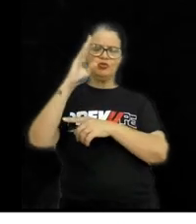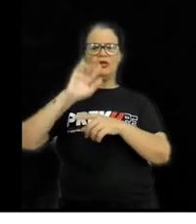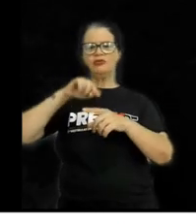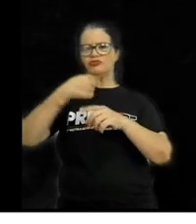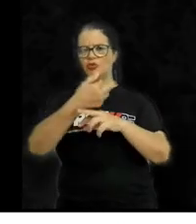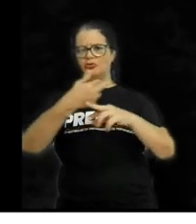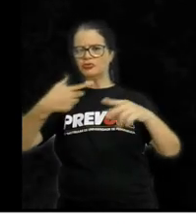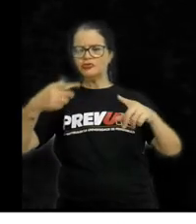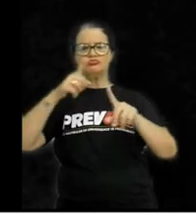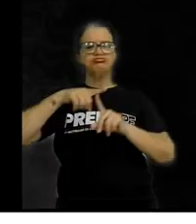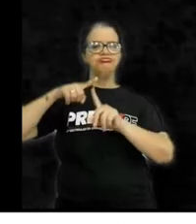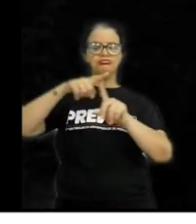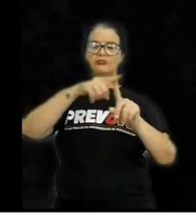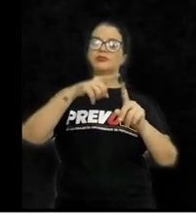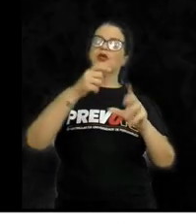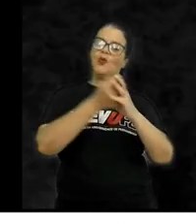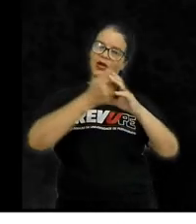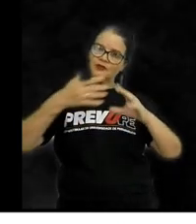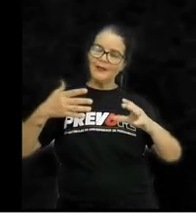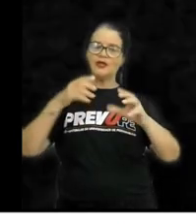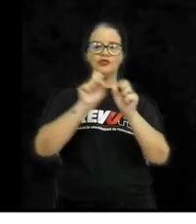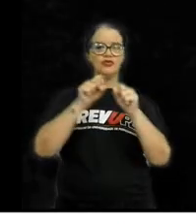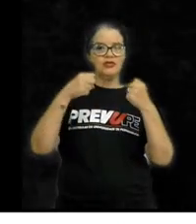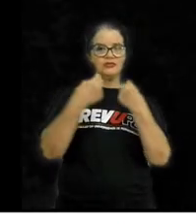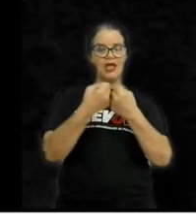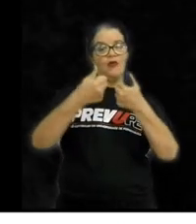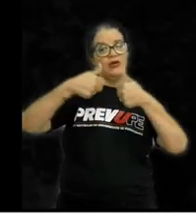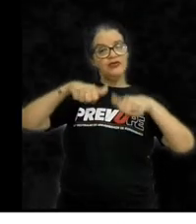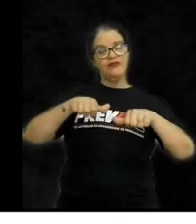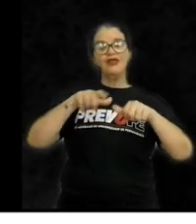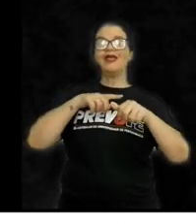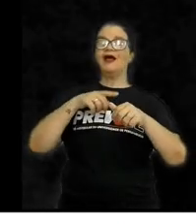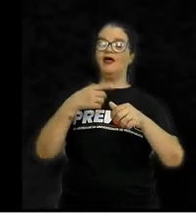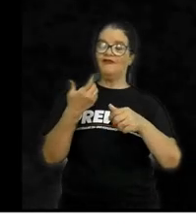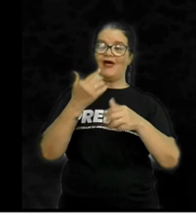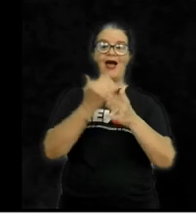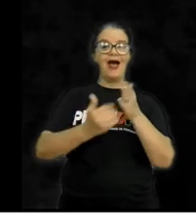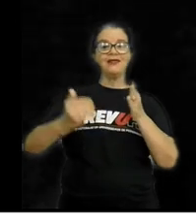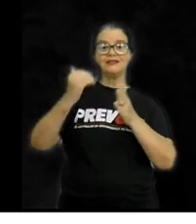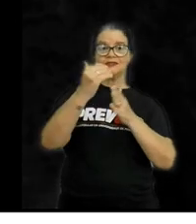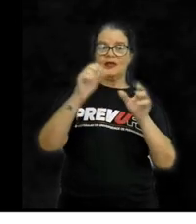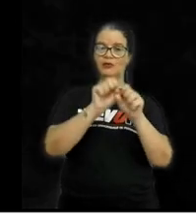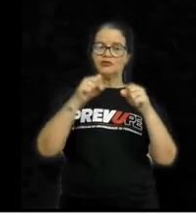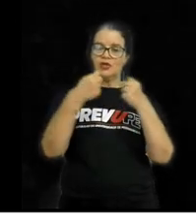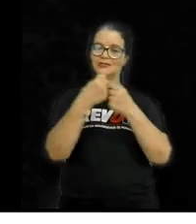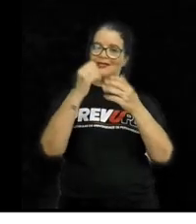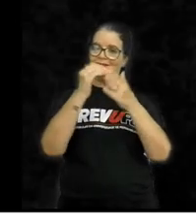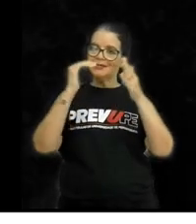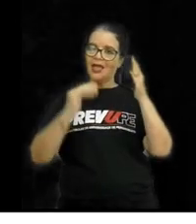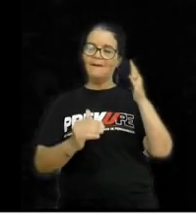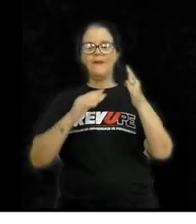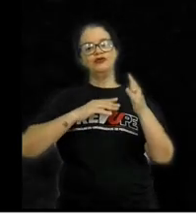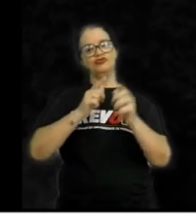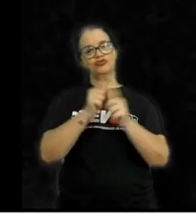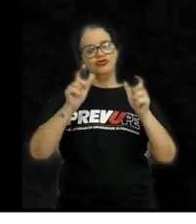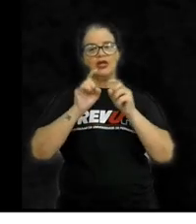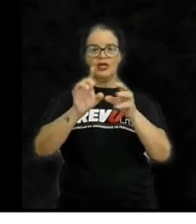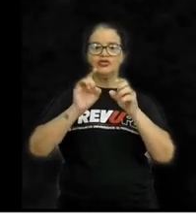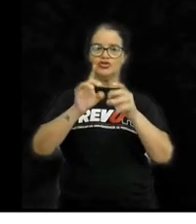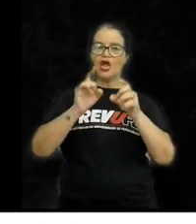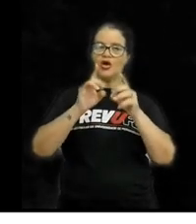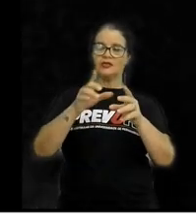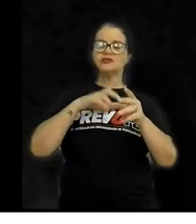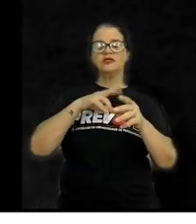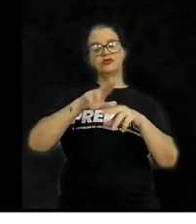No espectro social, eles ficavam acima dos escravos e abaixo dos grandes comerciantes e donos